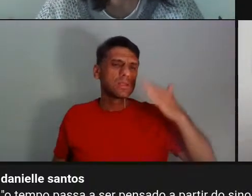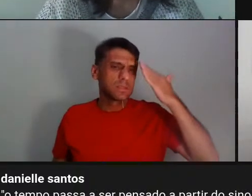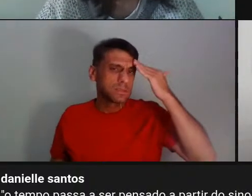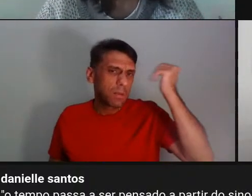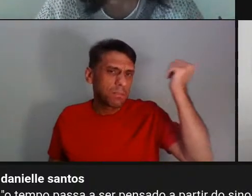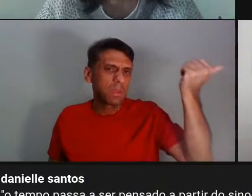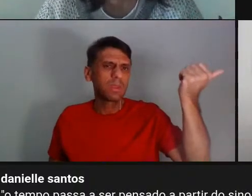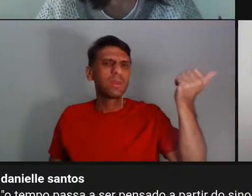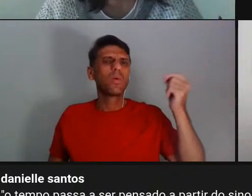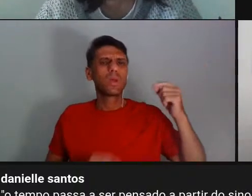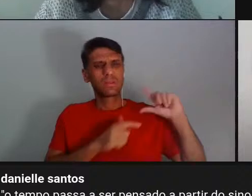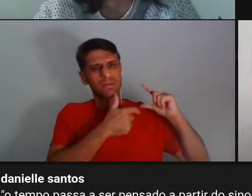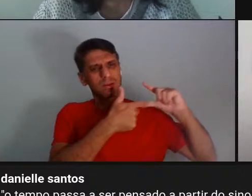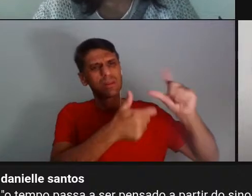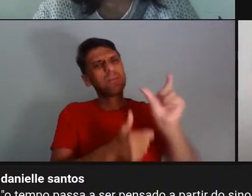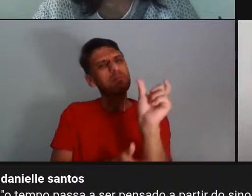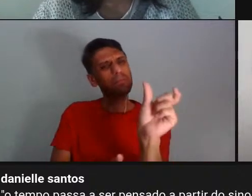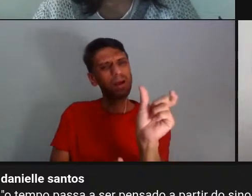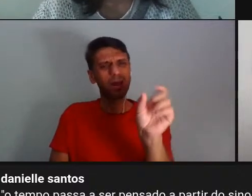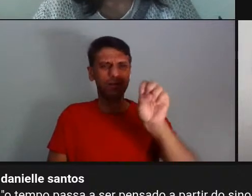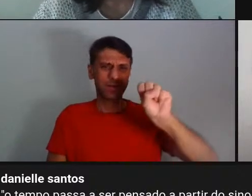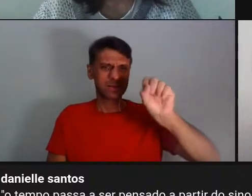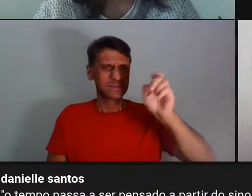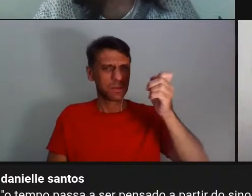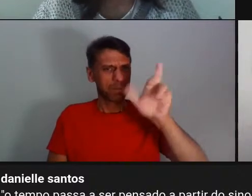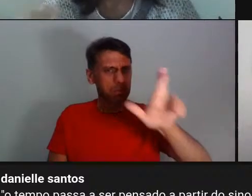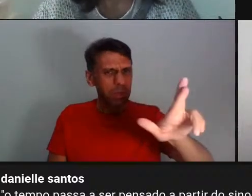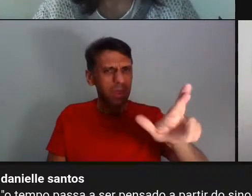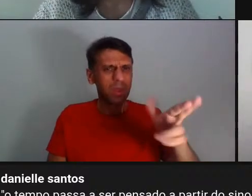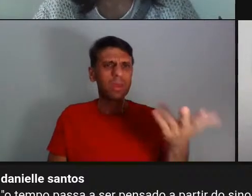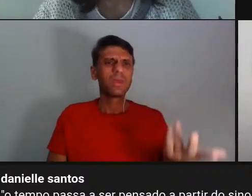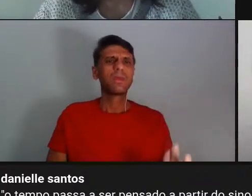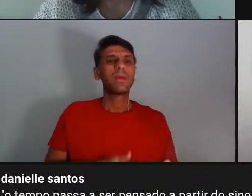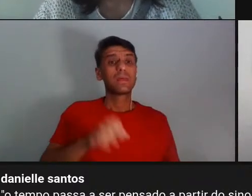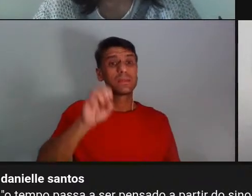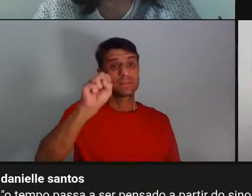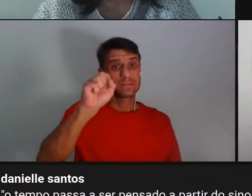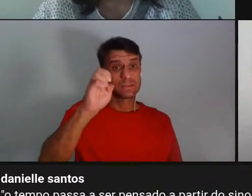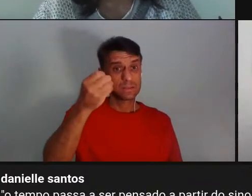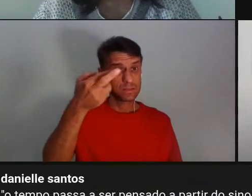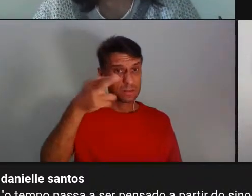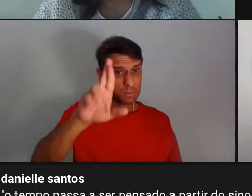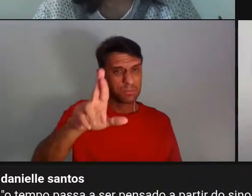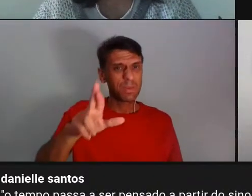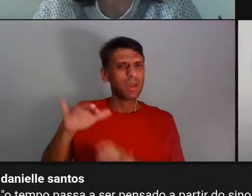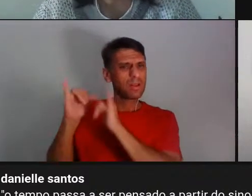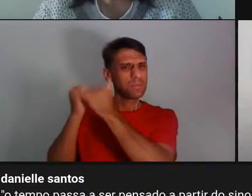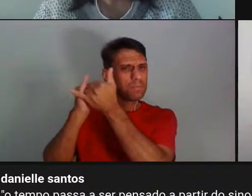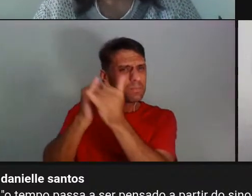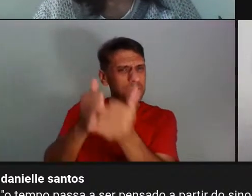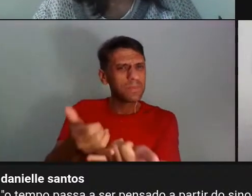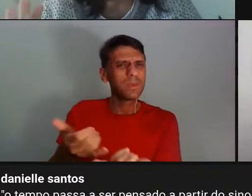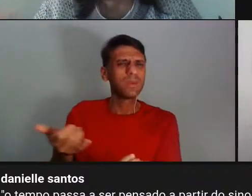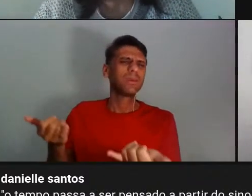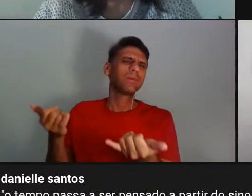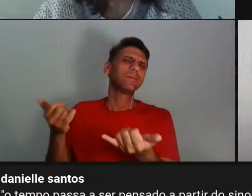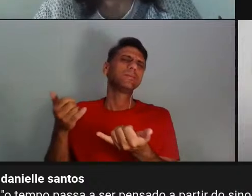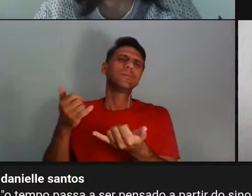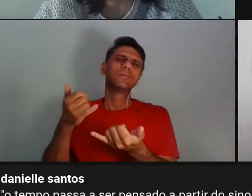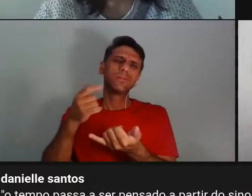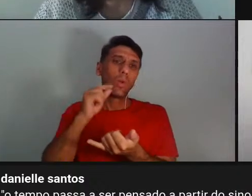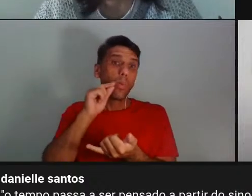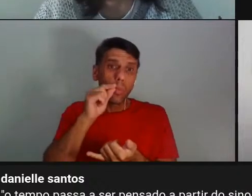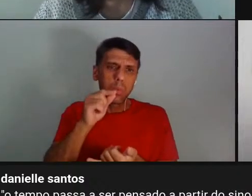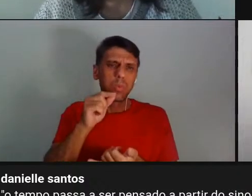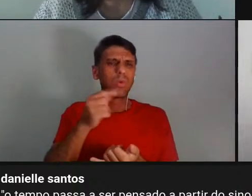saber tradicional, existem vários termos, né, que a gente usa saberes tradicionais. Lendas, mitos, folclore. Nossa, pior ainda,